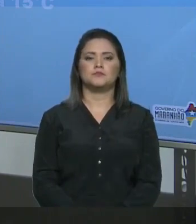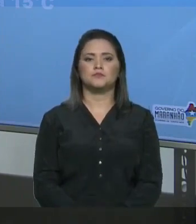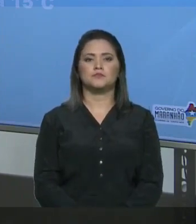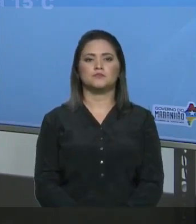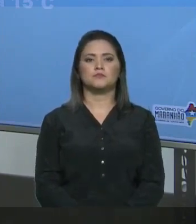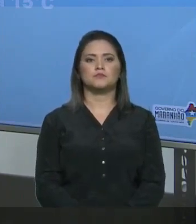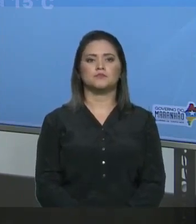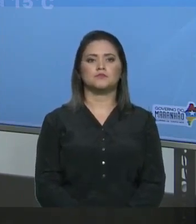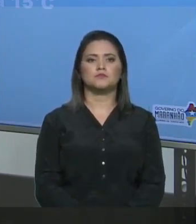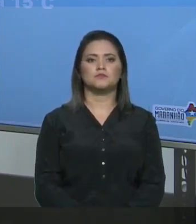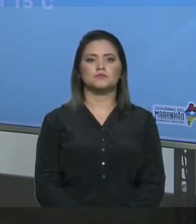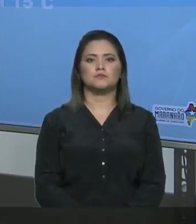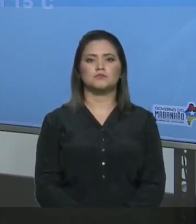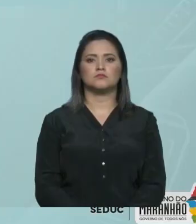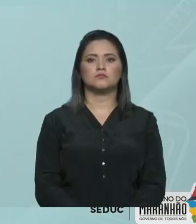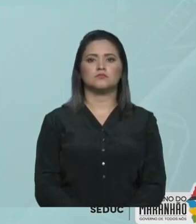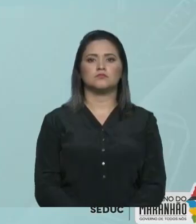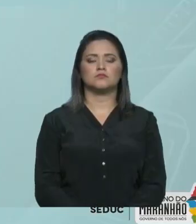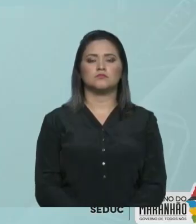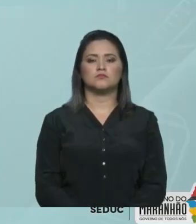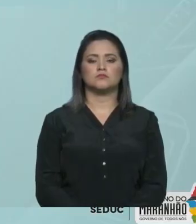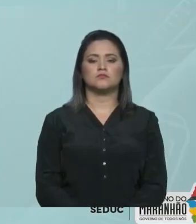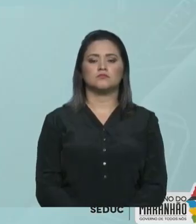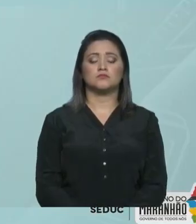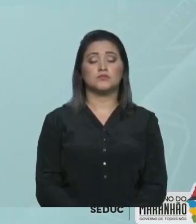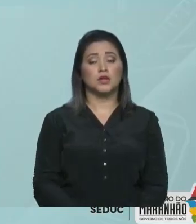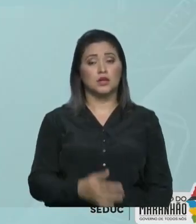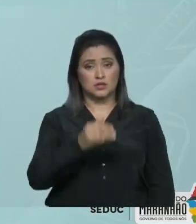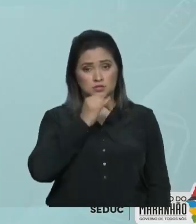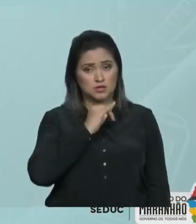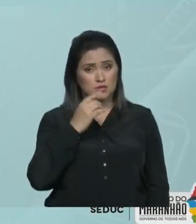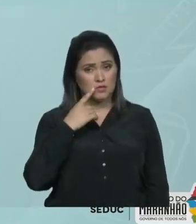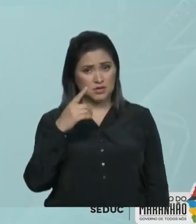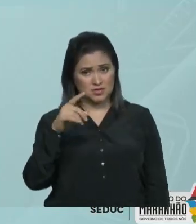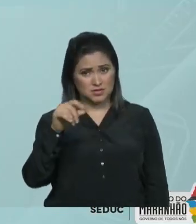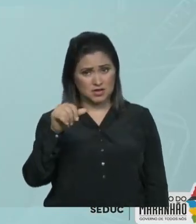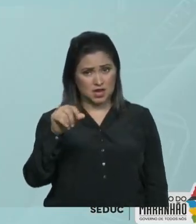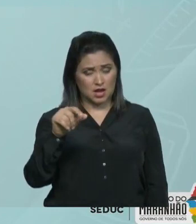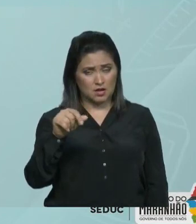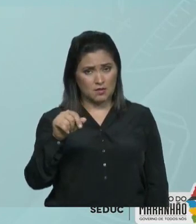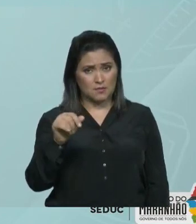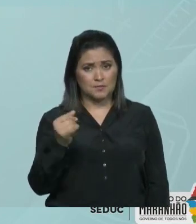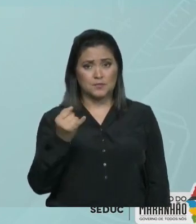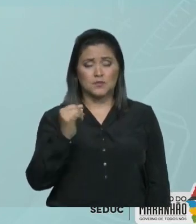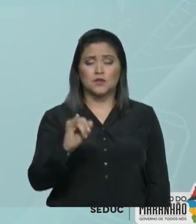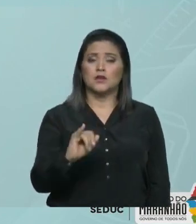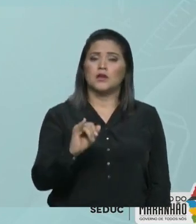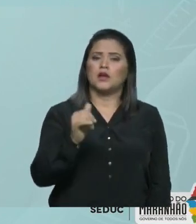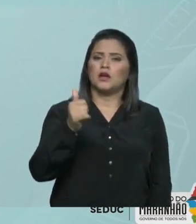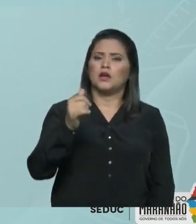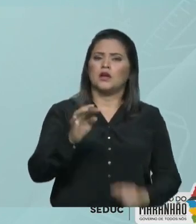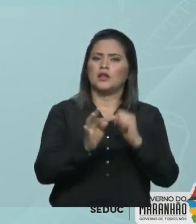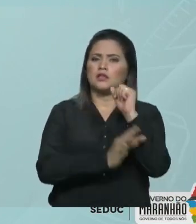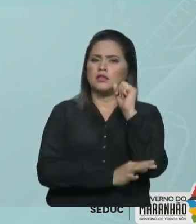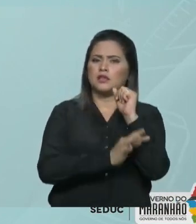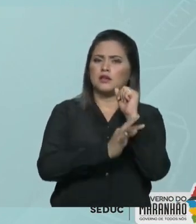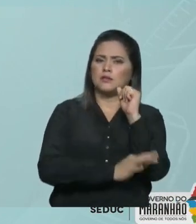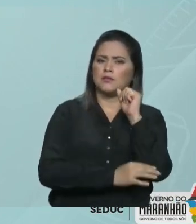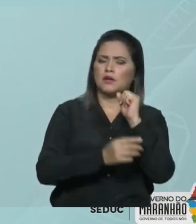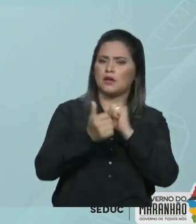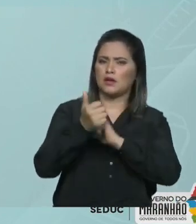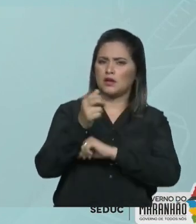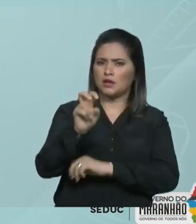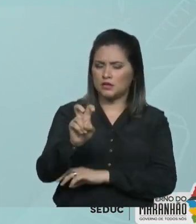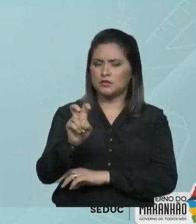de solubilidade Do sal Mostra que na temperatura De 15 graus Celsius Se eu tiver Mil gramas de água Um litro de água